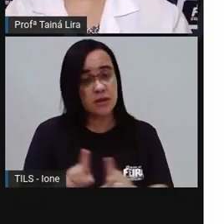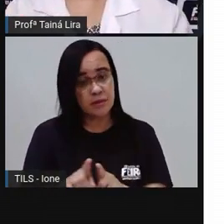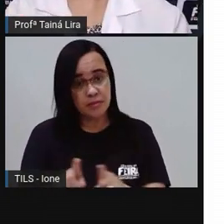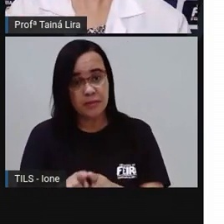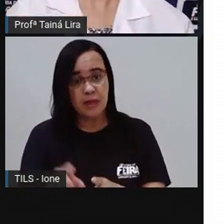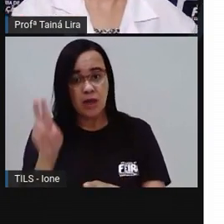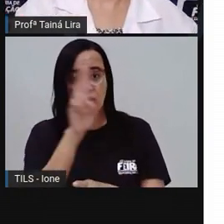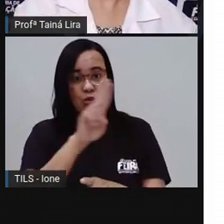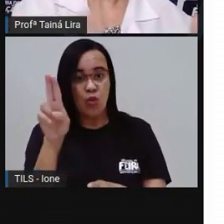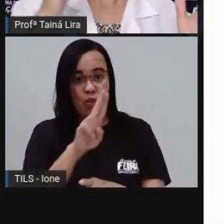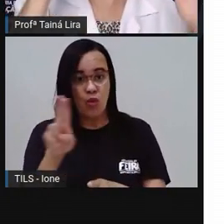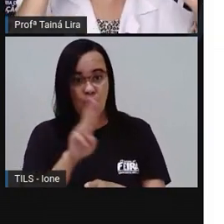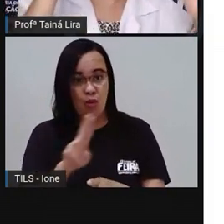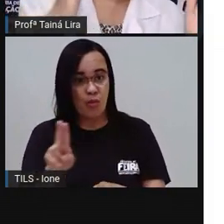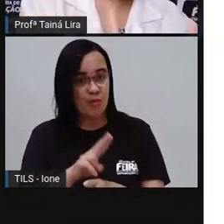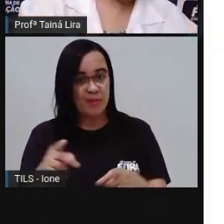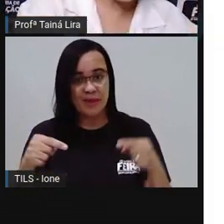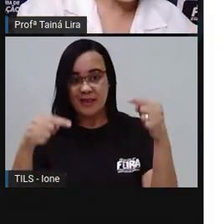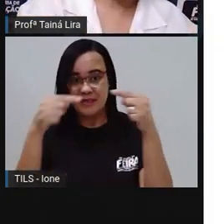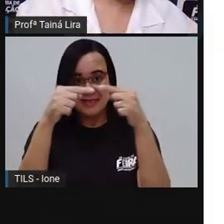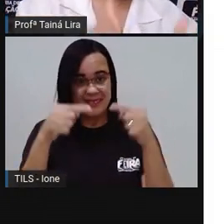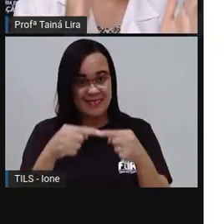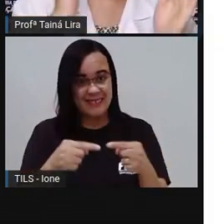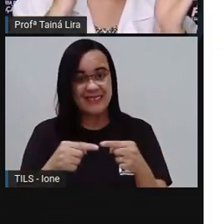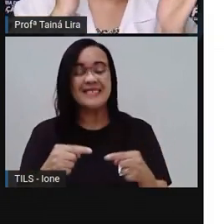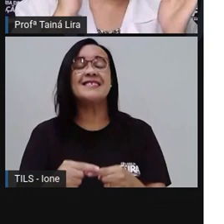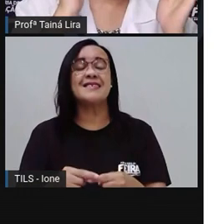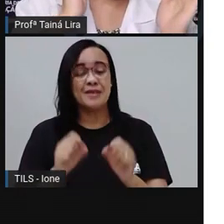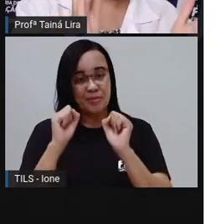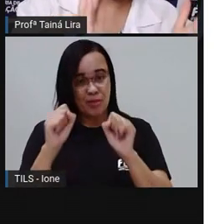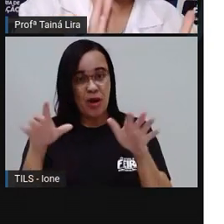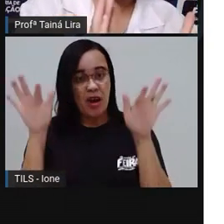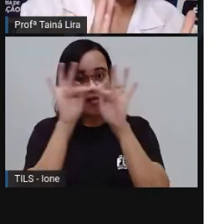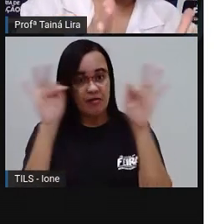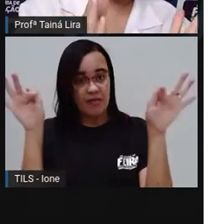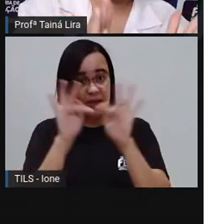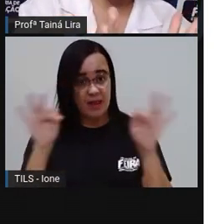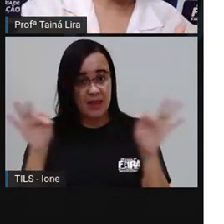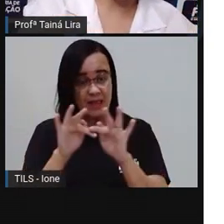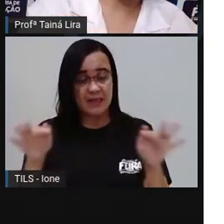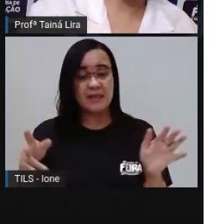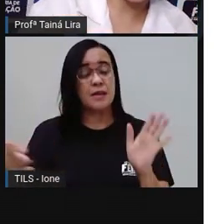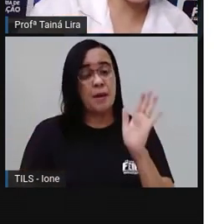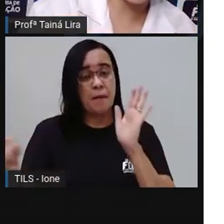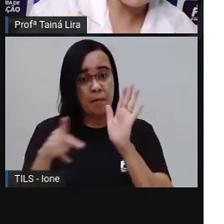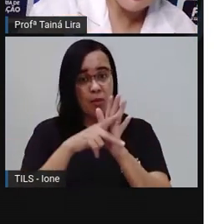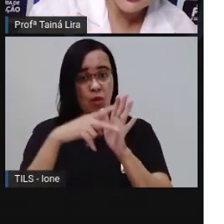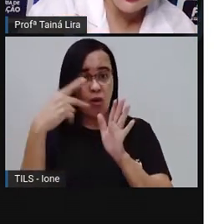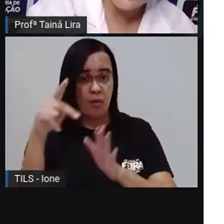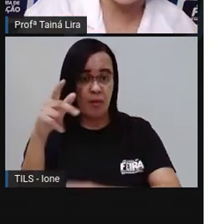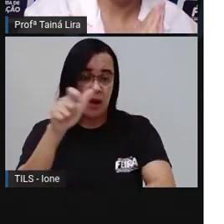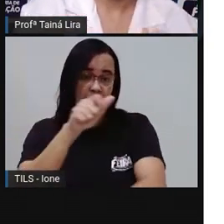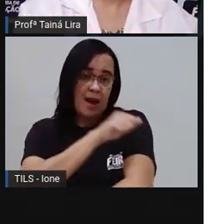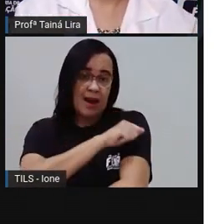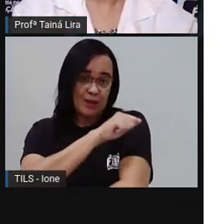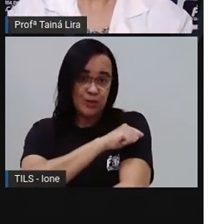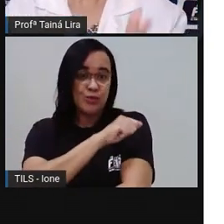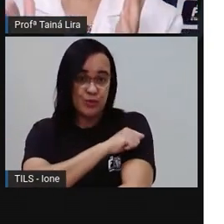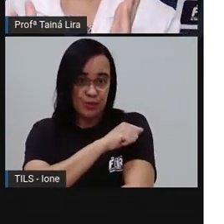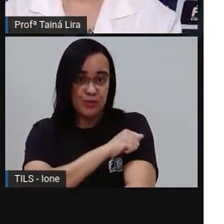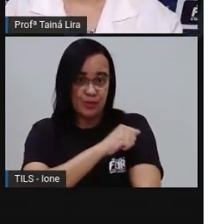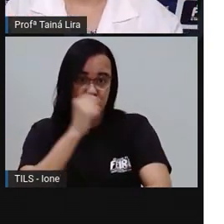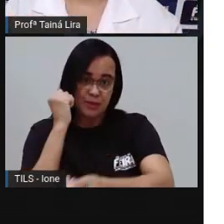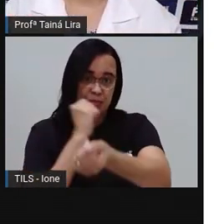assistindo, né? Isso aqui é de Bruno Essa aqui é a marca da apresentação de Bruno, tá?